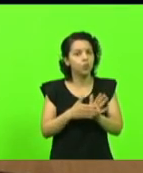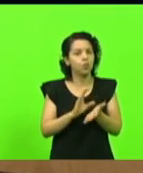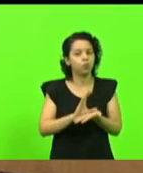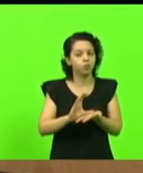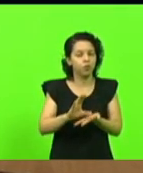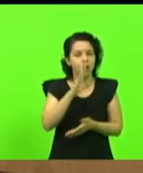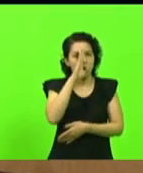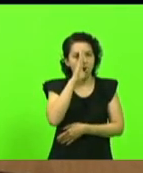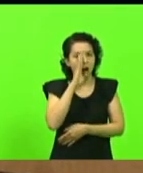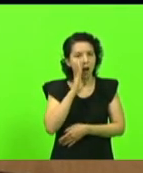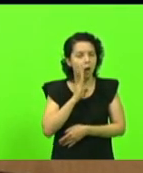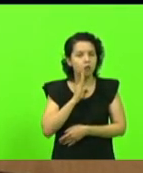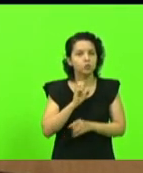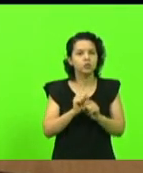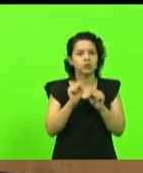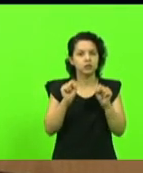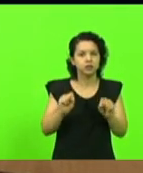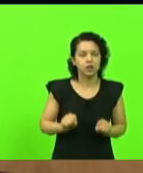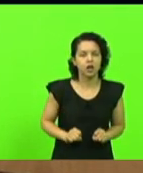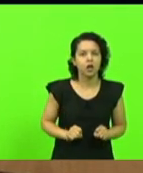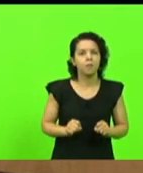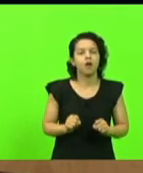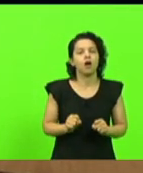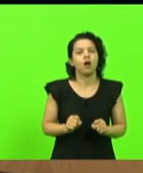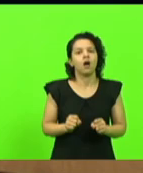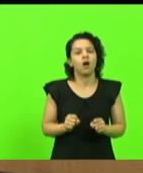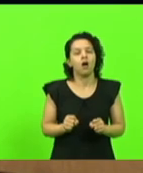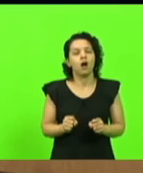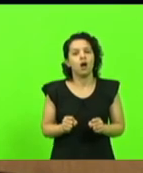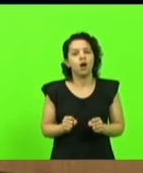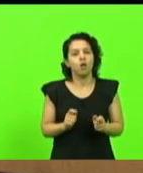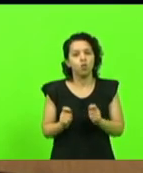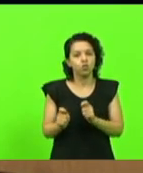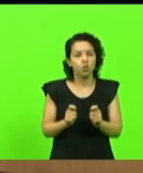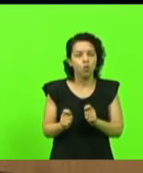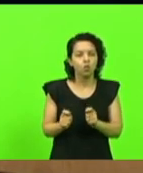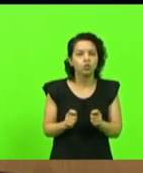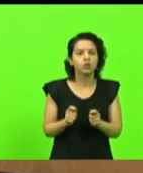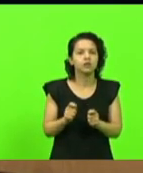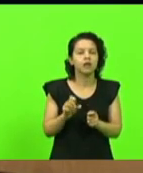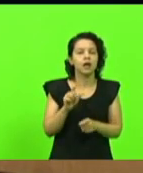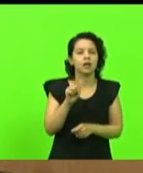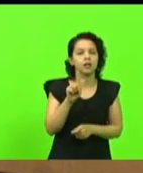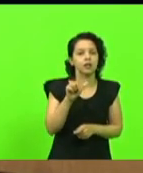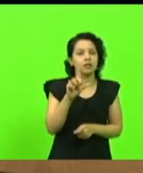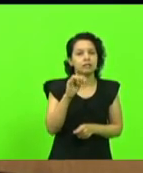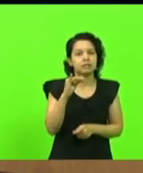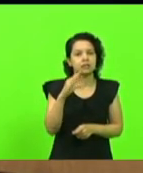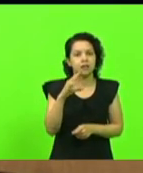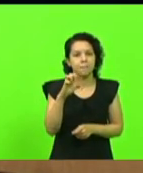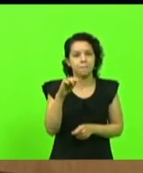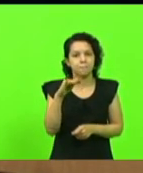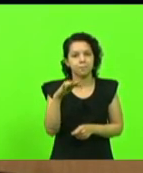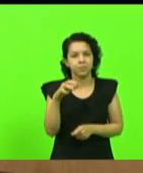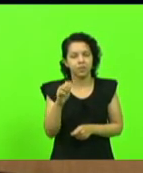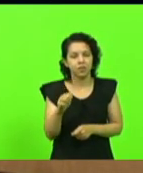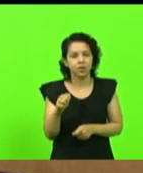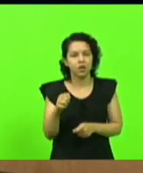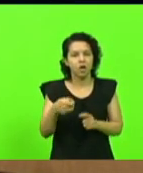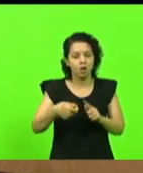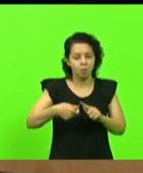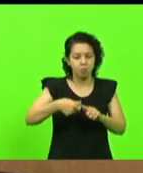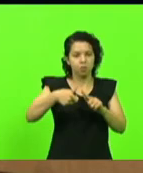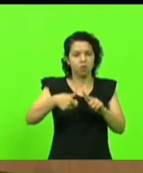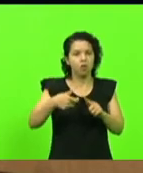estado do sistema de monitoramento contínuo da glicemia que dispensa aquele famoso furinho no dedo